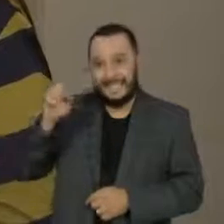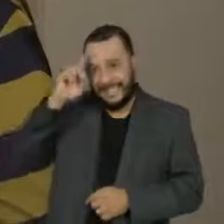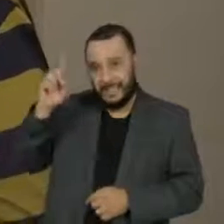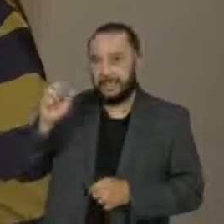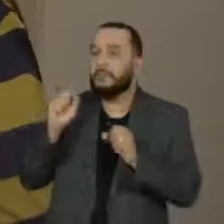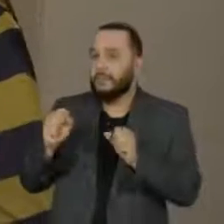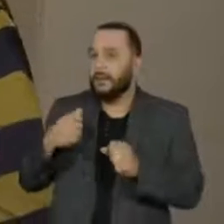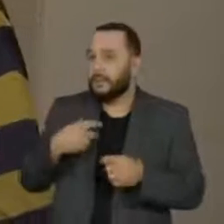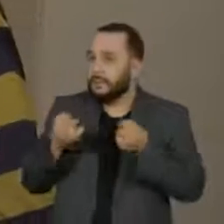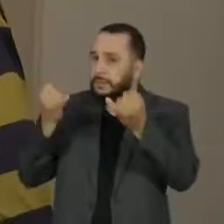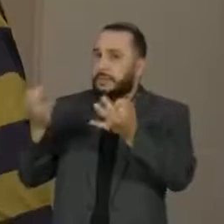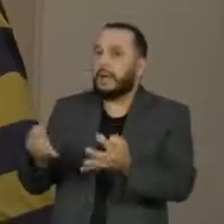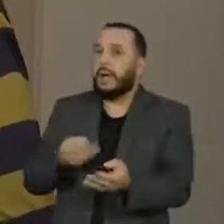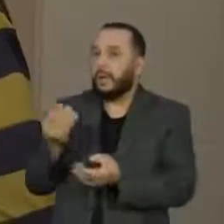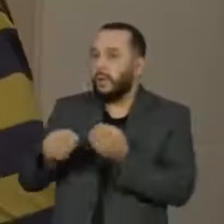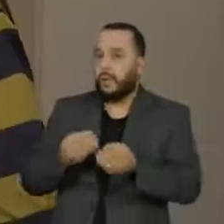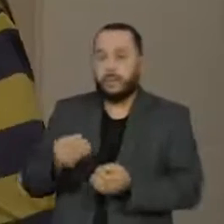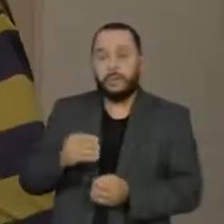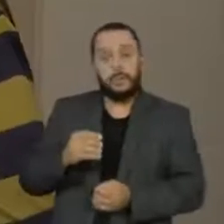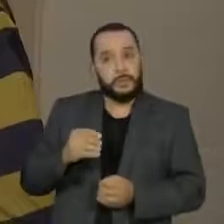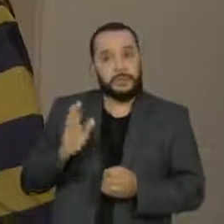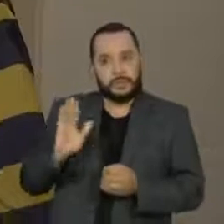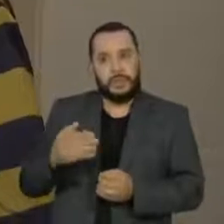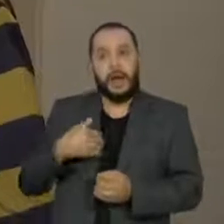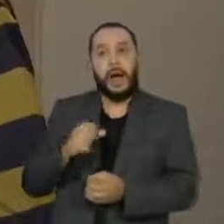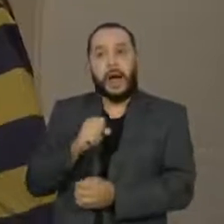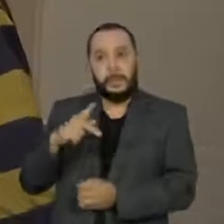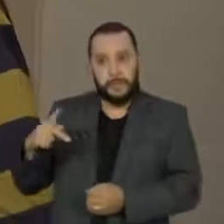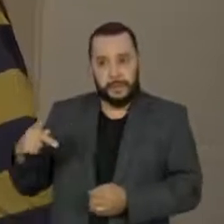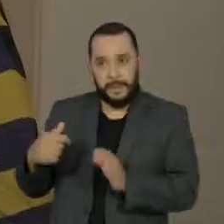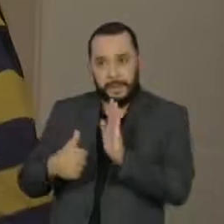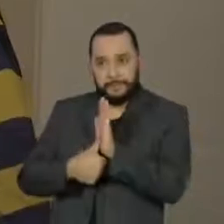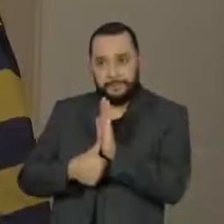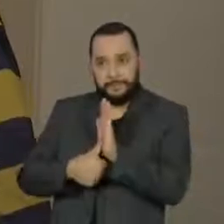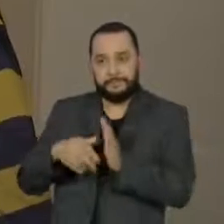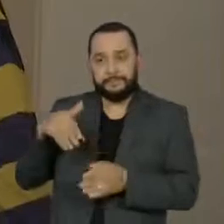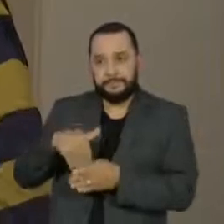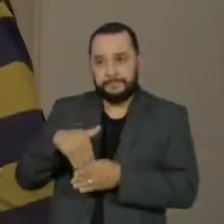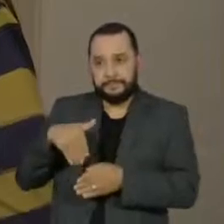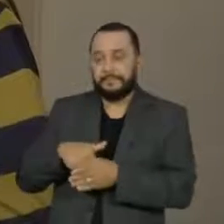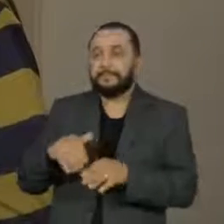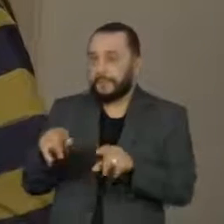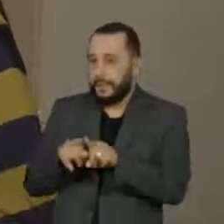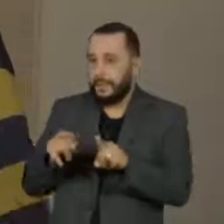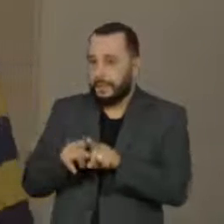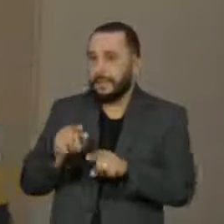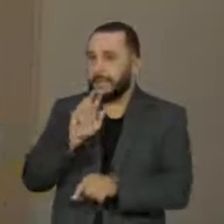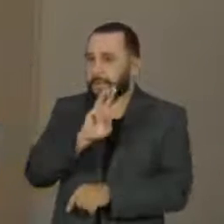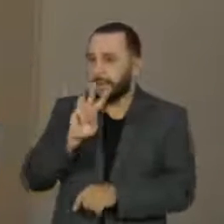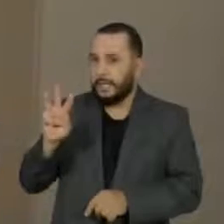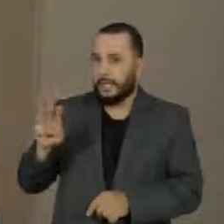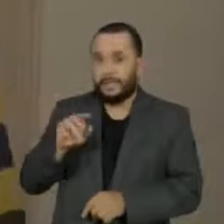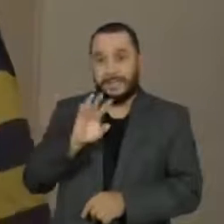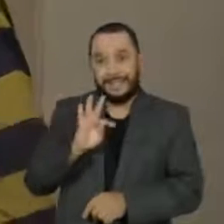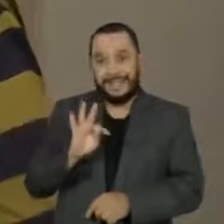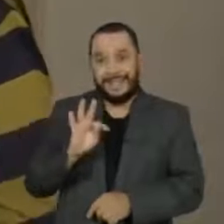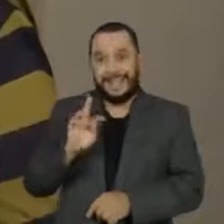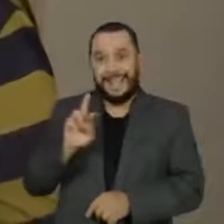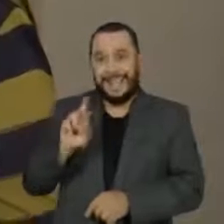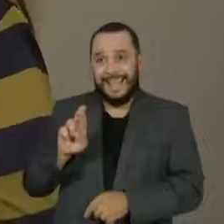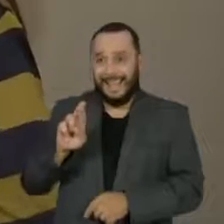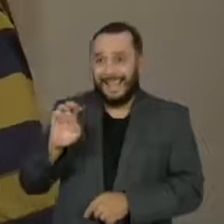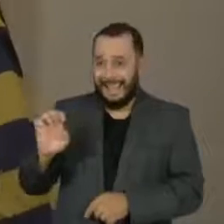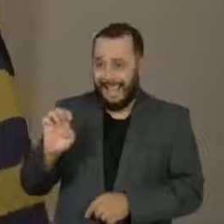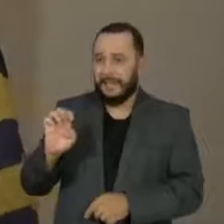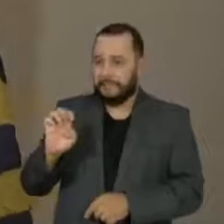justificar, utilizando o aplicativo e-título também, ou através do site do TRE. E junto com a justificativa, ele deverá